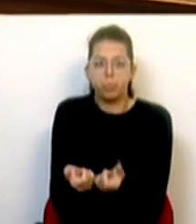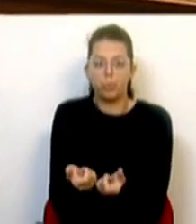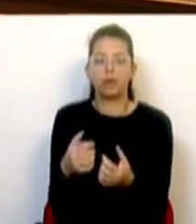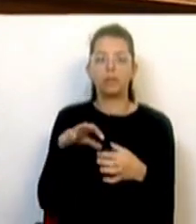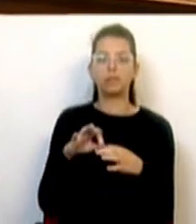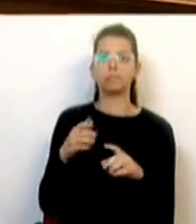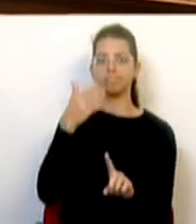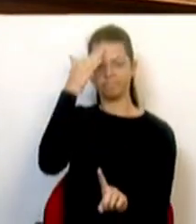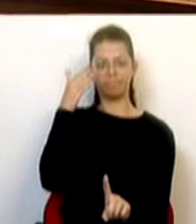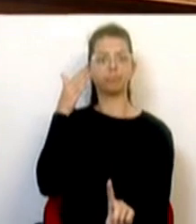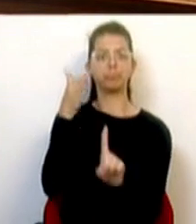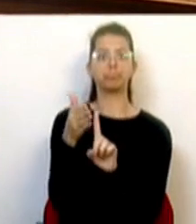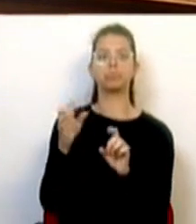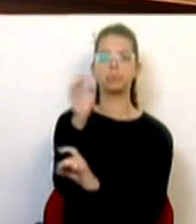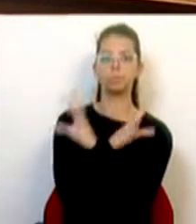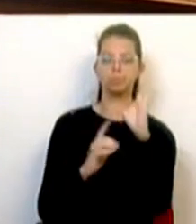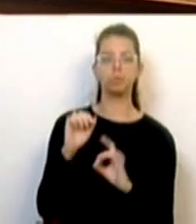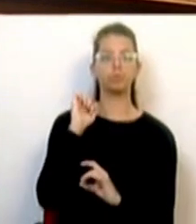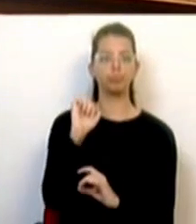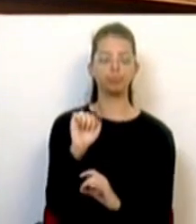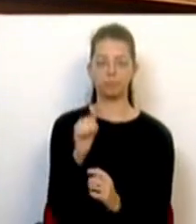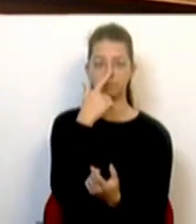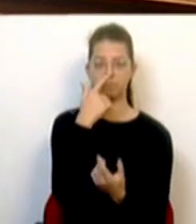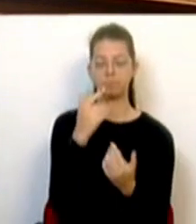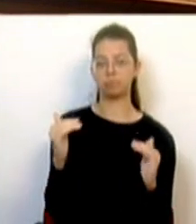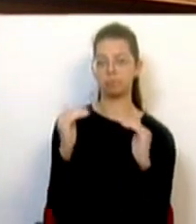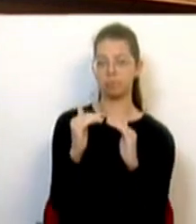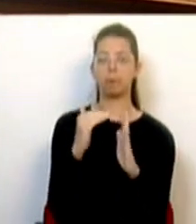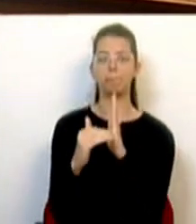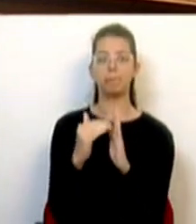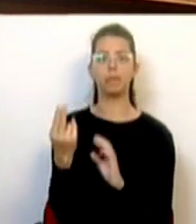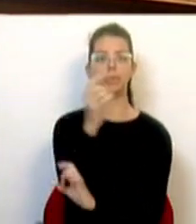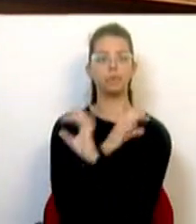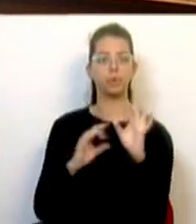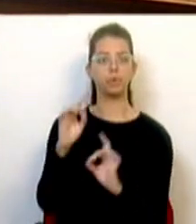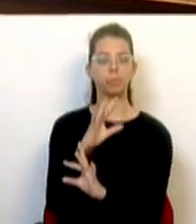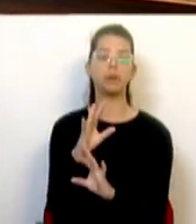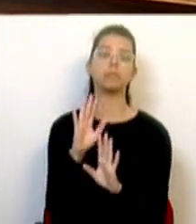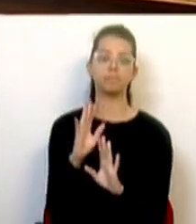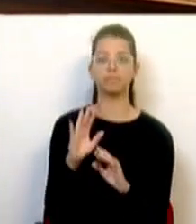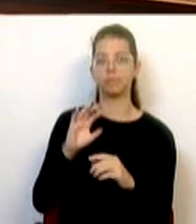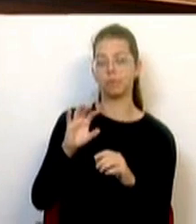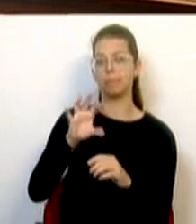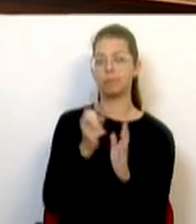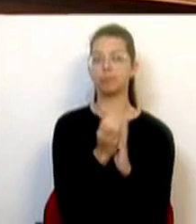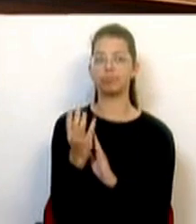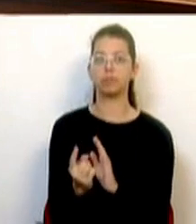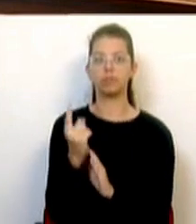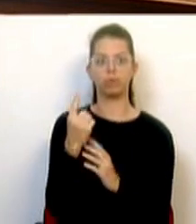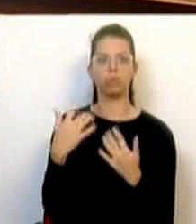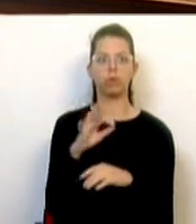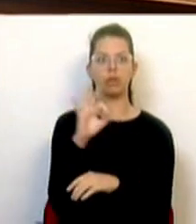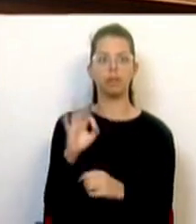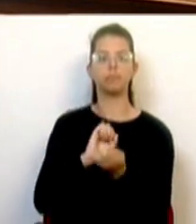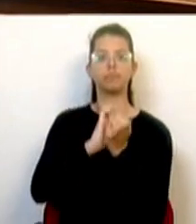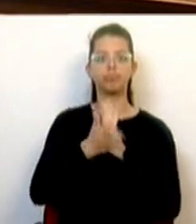panorama e a ambição europeia, à semelhança daquilo que é a média dos países da União Europeia, exceptuando os países nórdicos, que alcançam taxas de